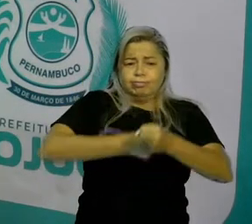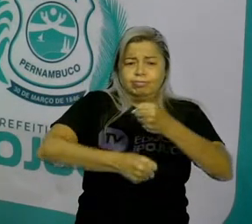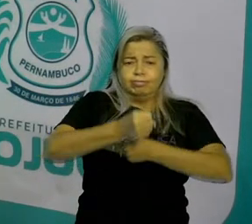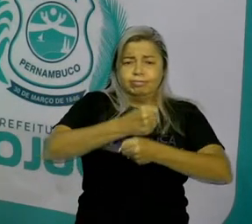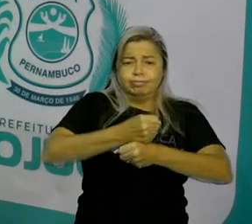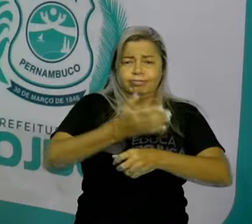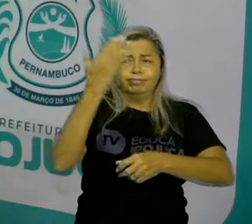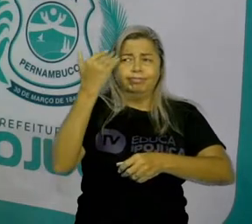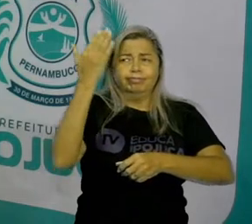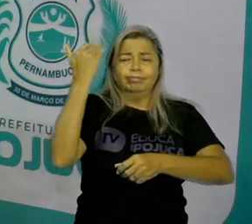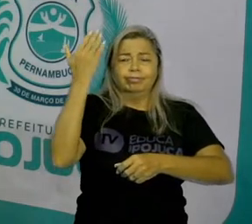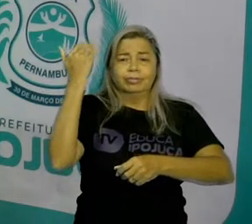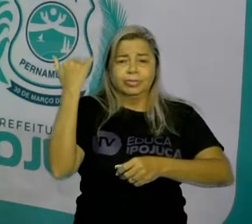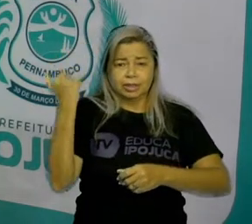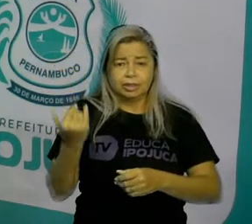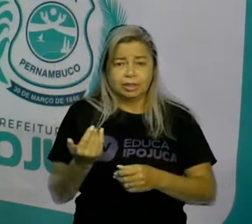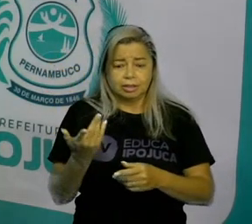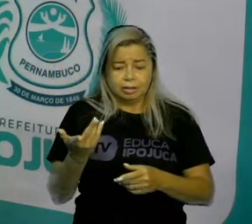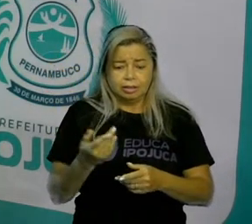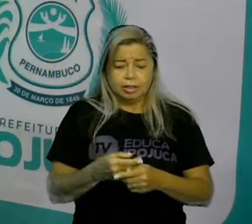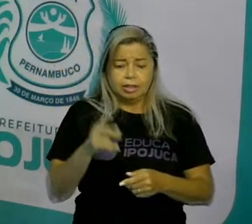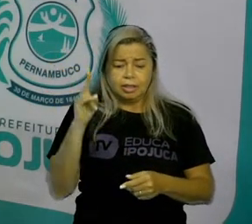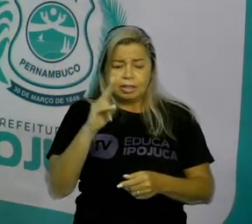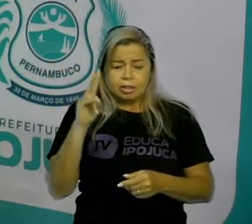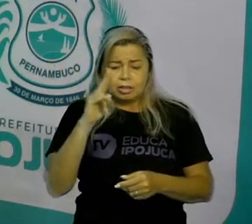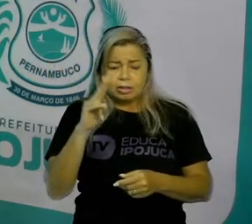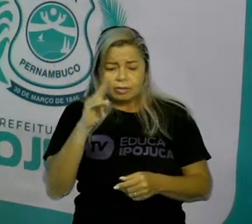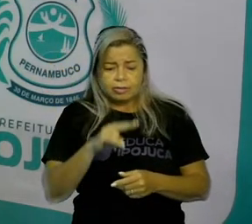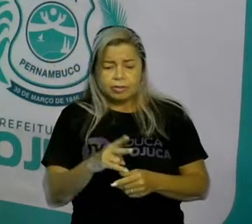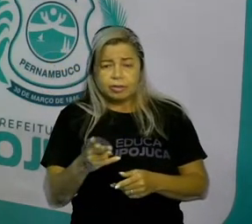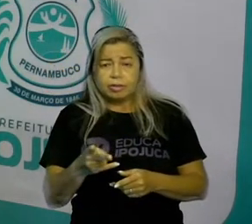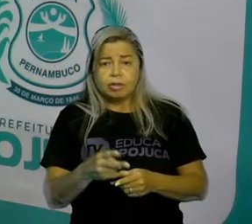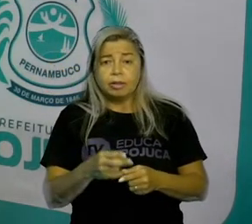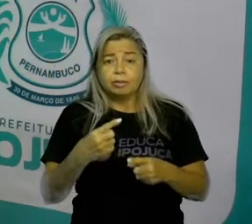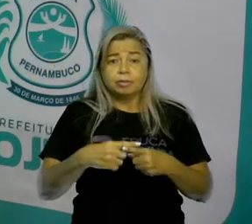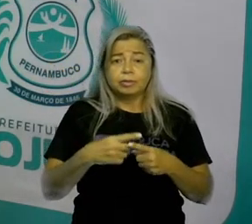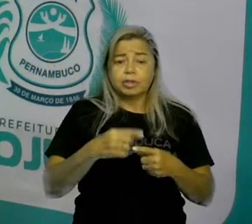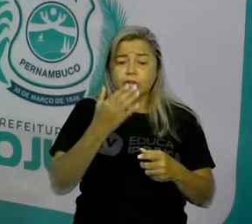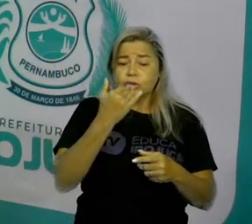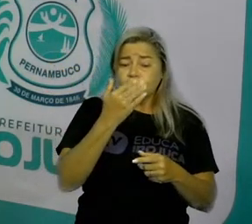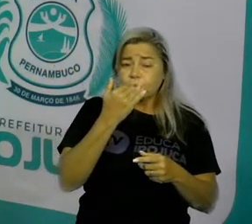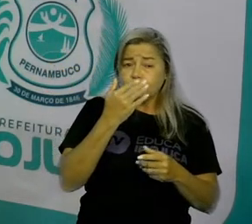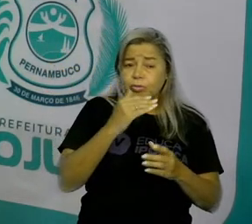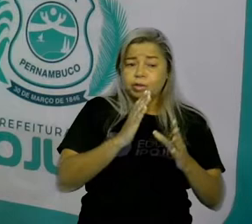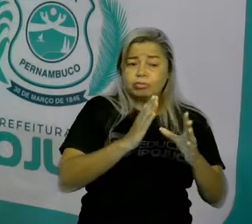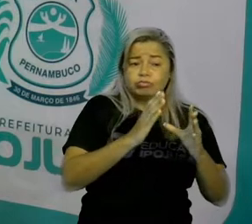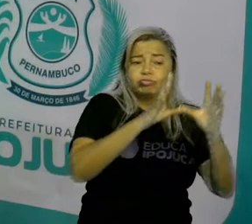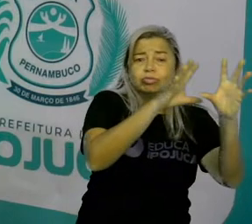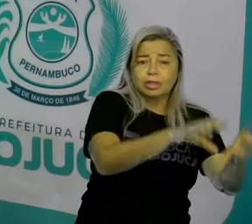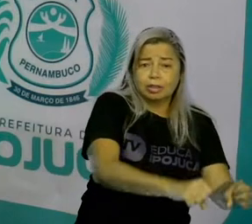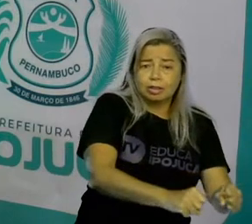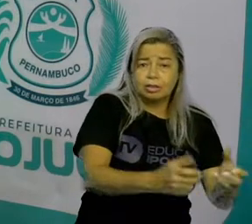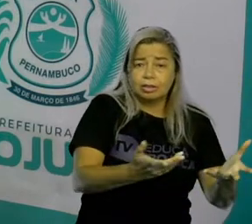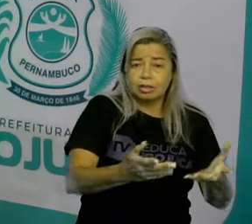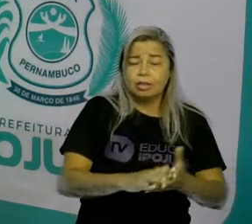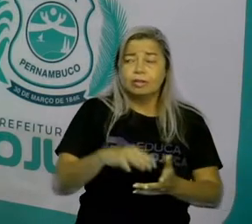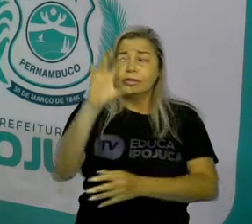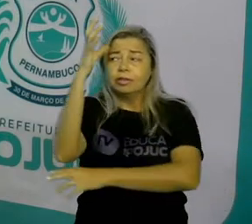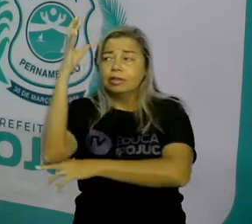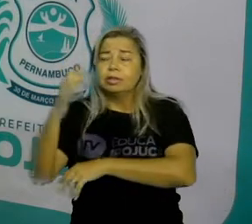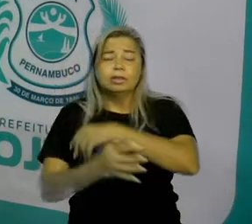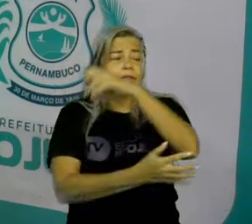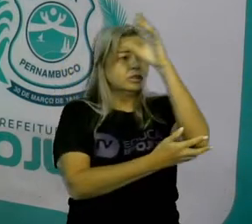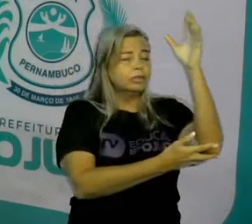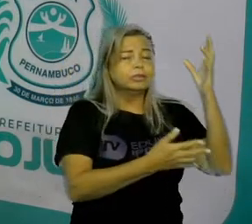das frutas que tinham na natureza. Então, se eles se localizavam, eles se fixavam perto dos rios, ali tinha